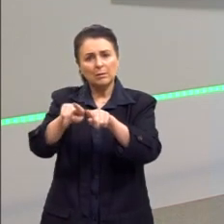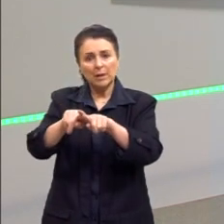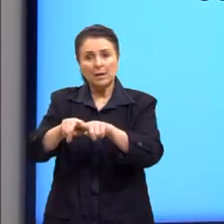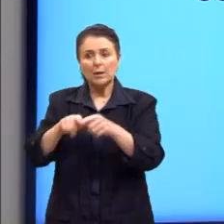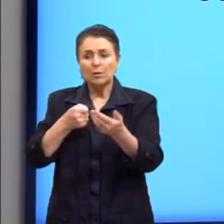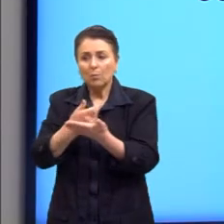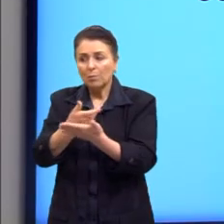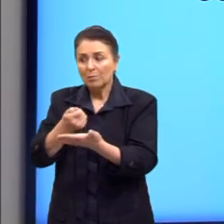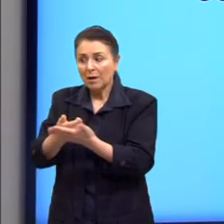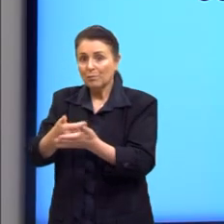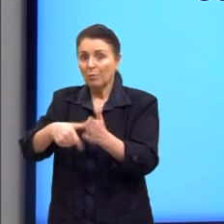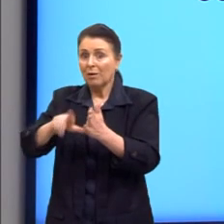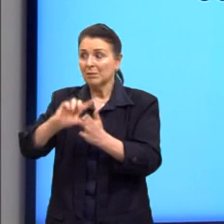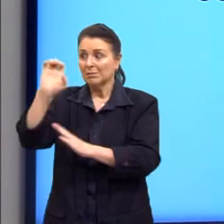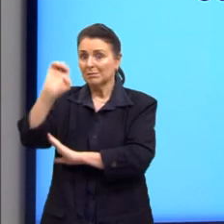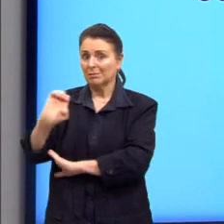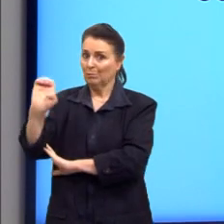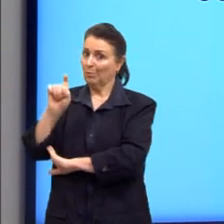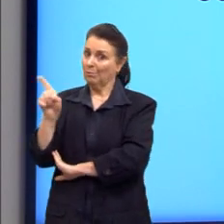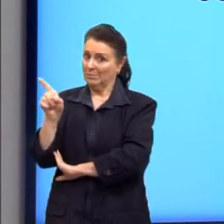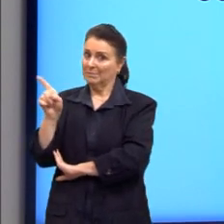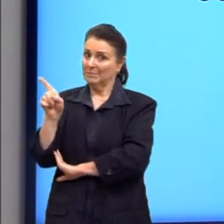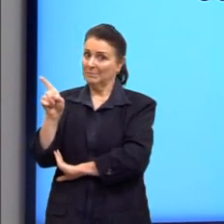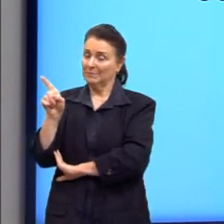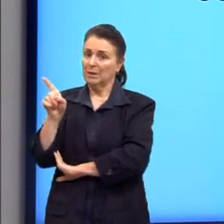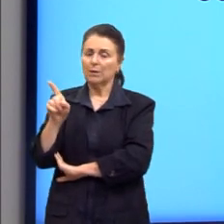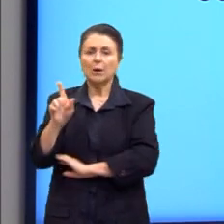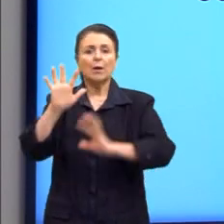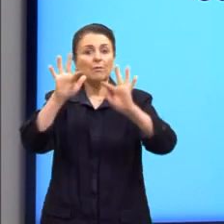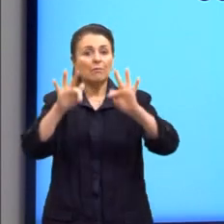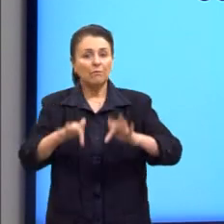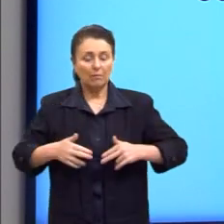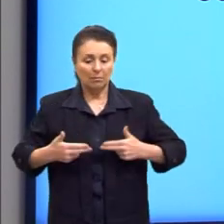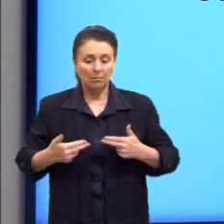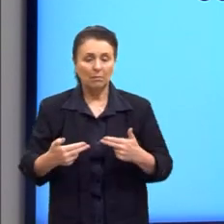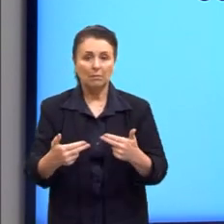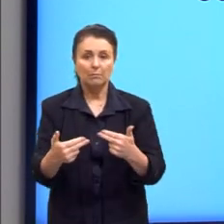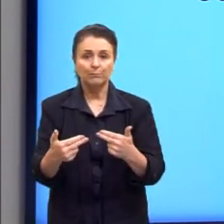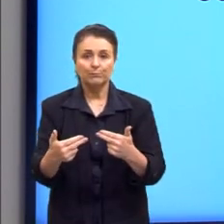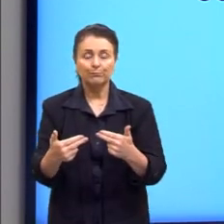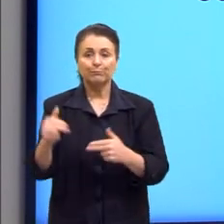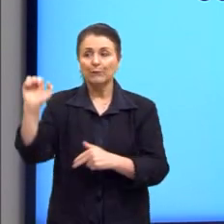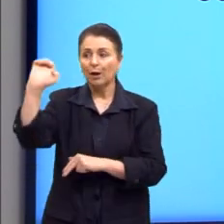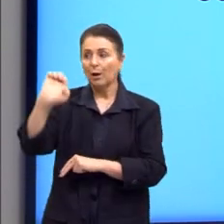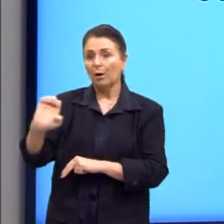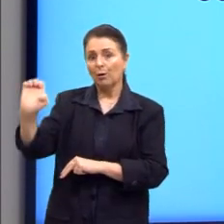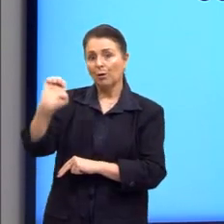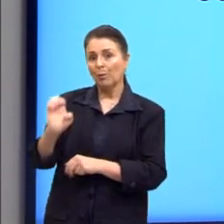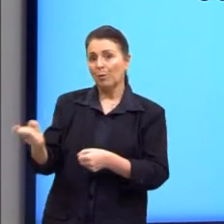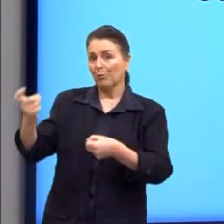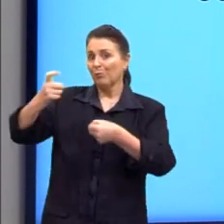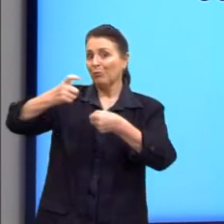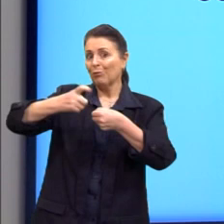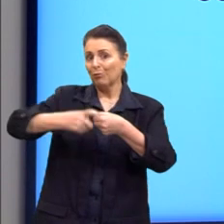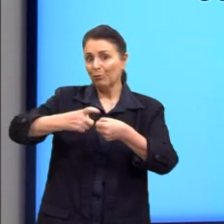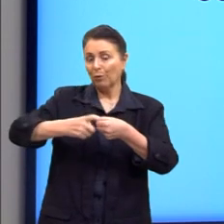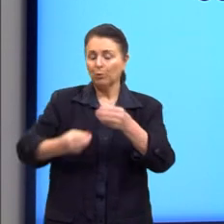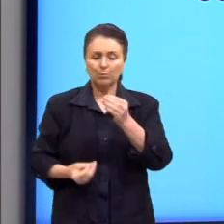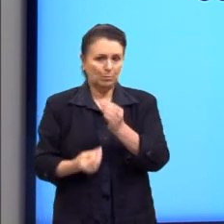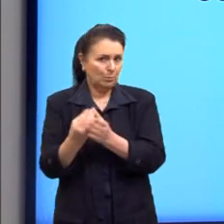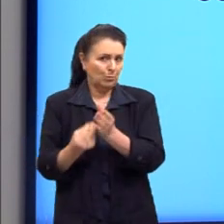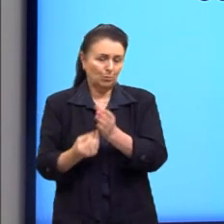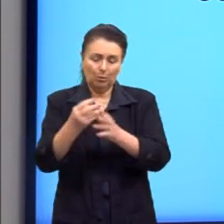compravam dos europeus. Terminou a guerra e a Europa voltou a retomar sua produção